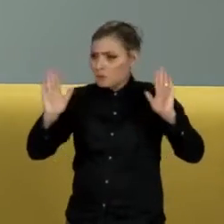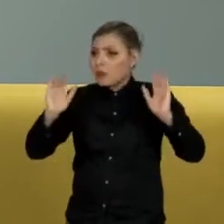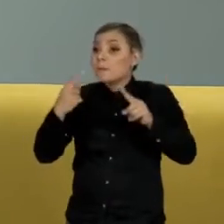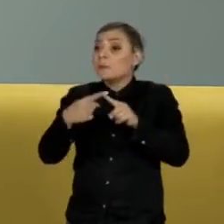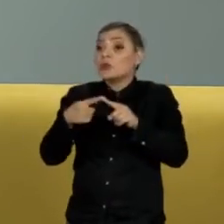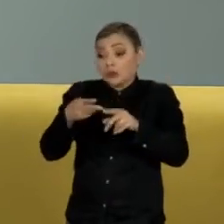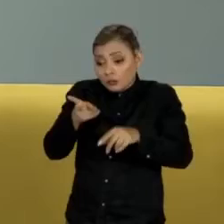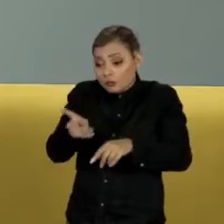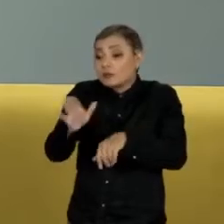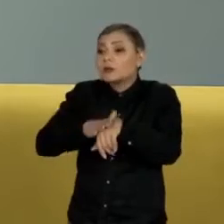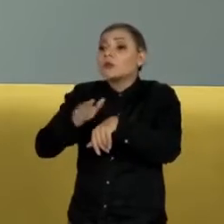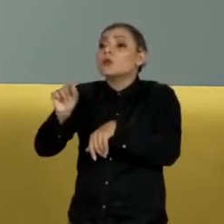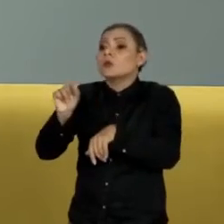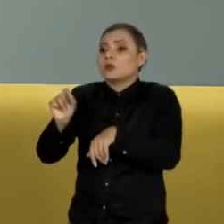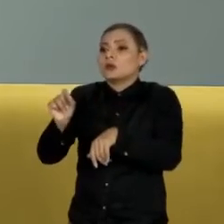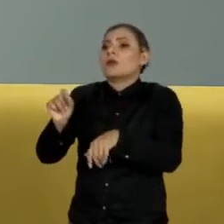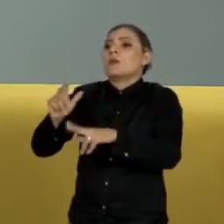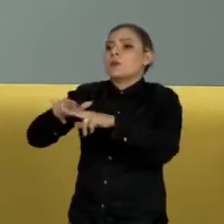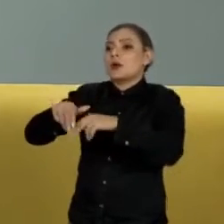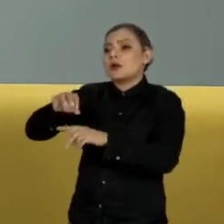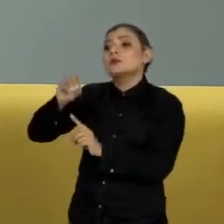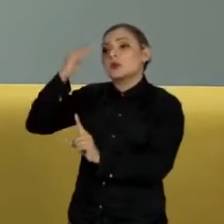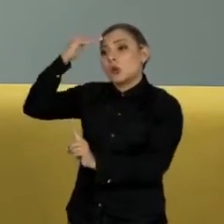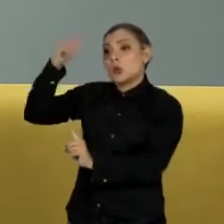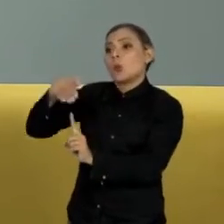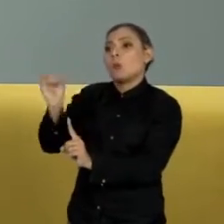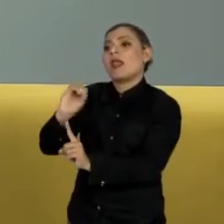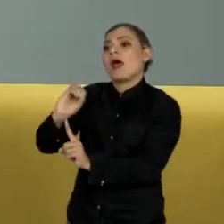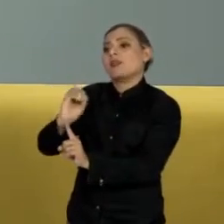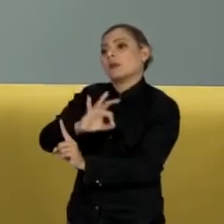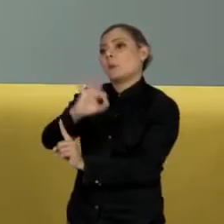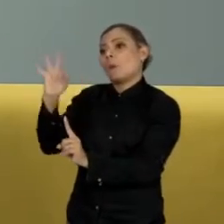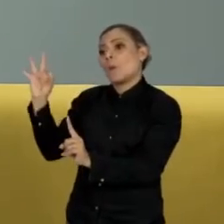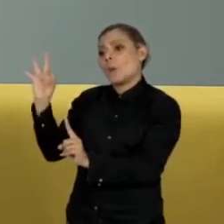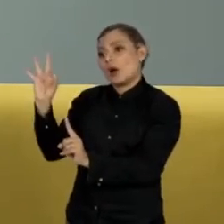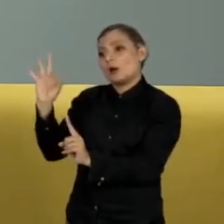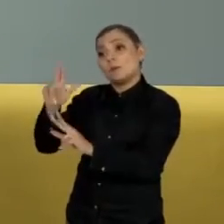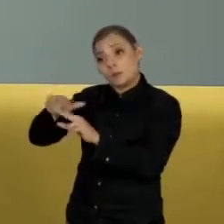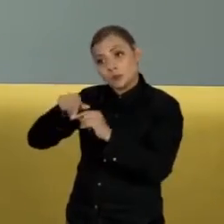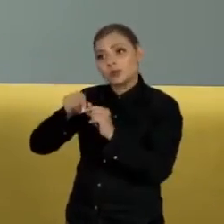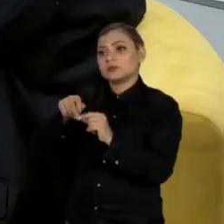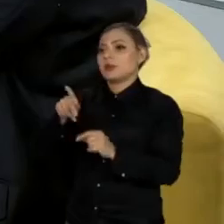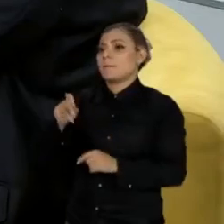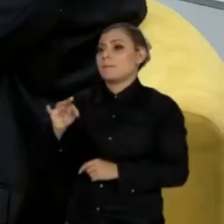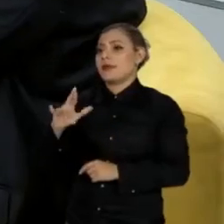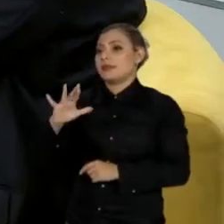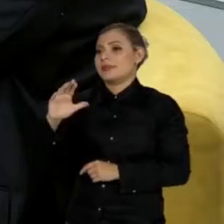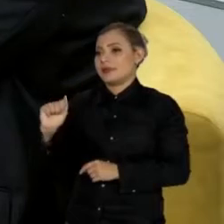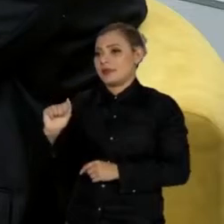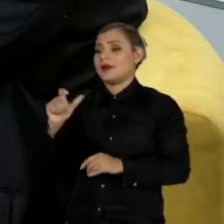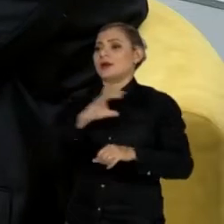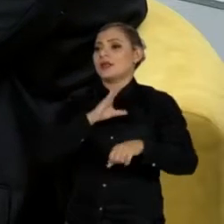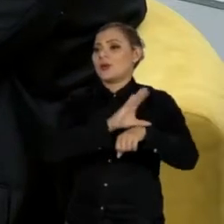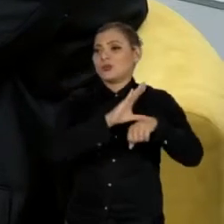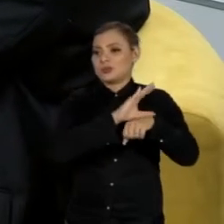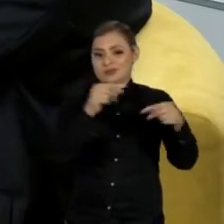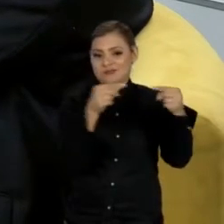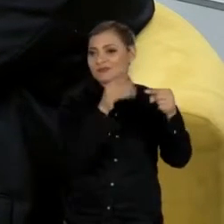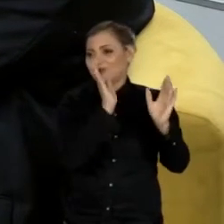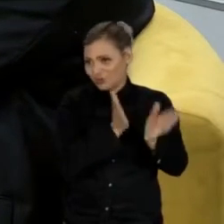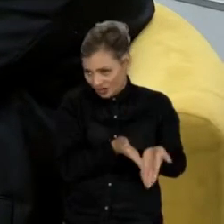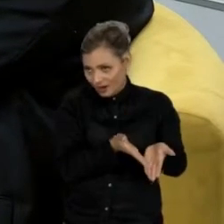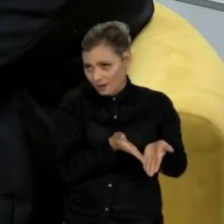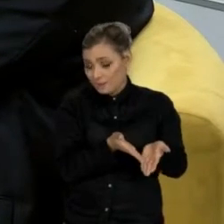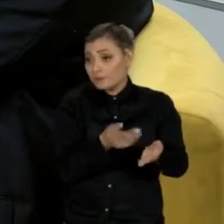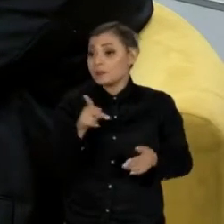prevalecer o princípio da presunção de não culpabilidade, que é cláusula pétrea, que está na Constituição. Assim